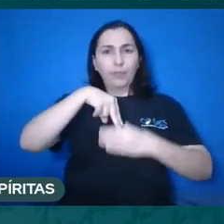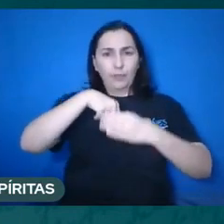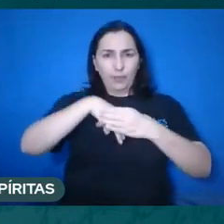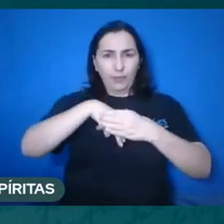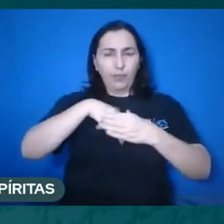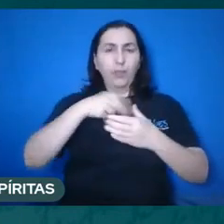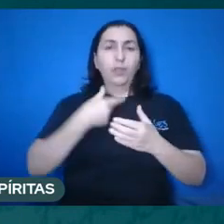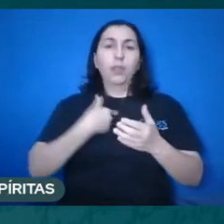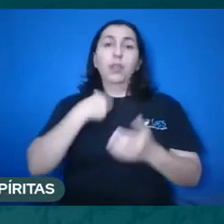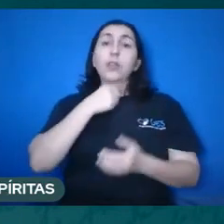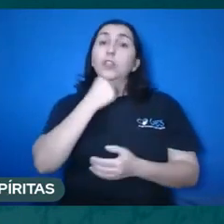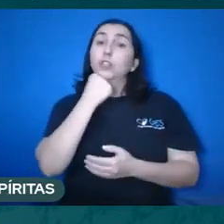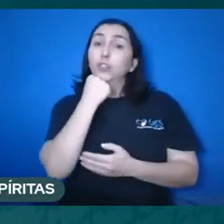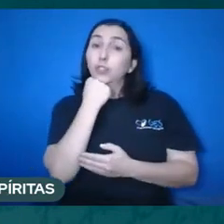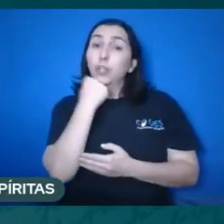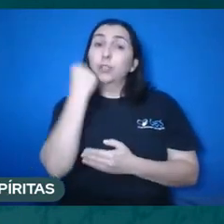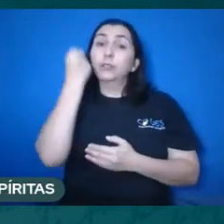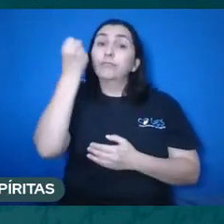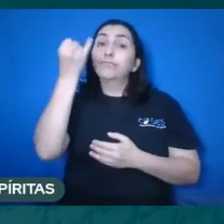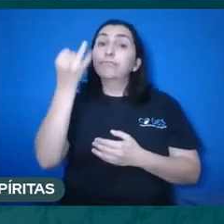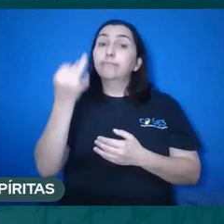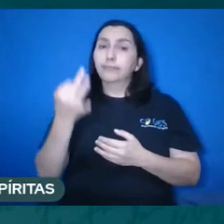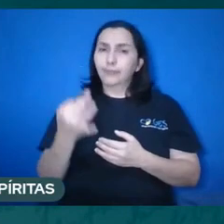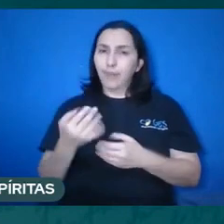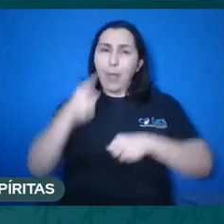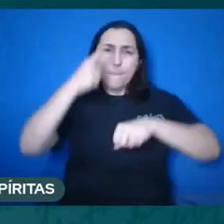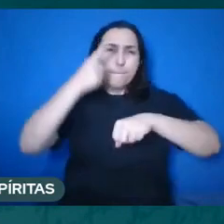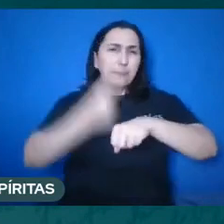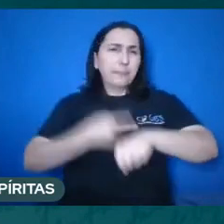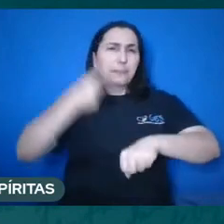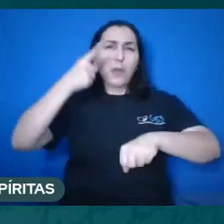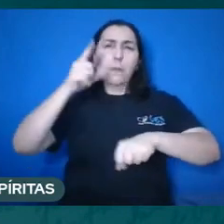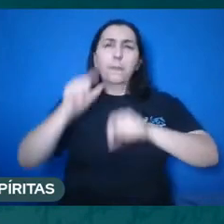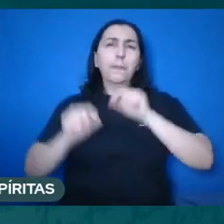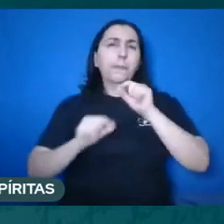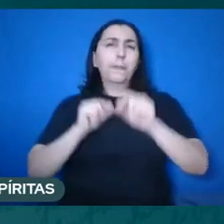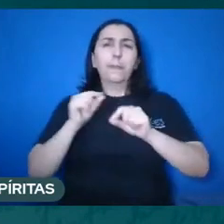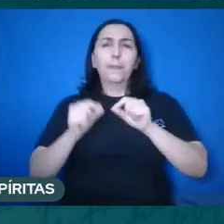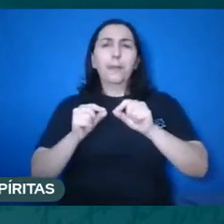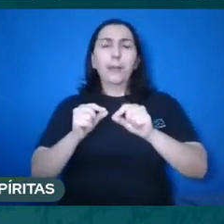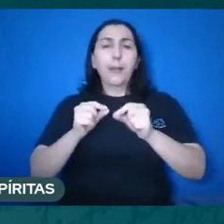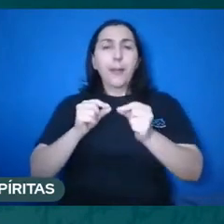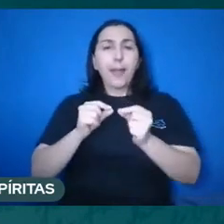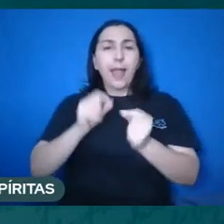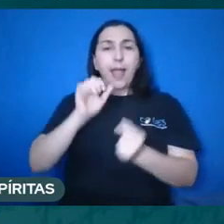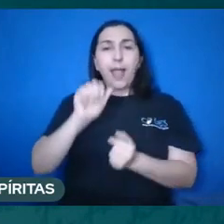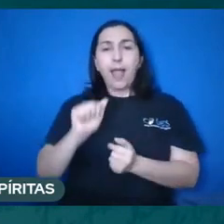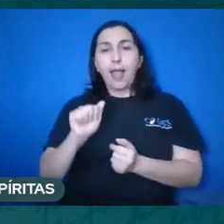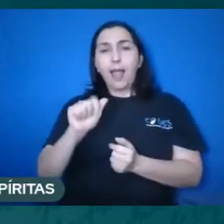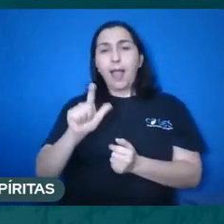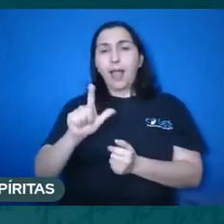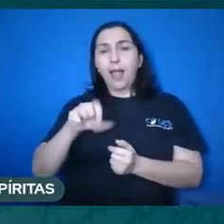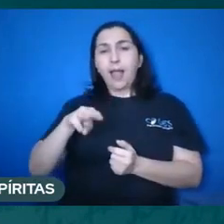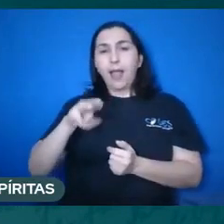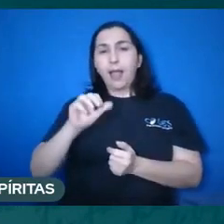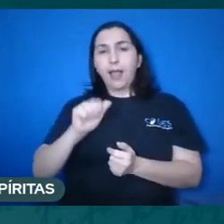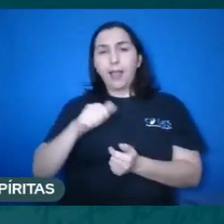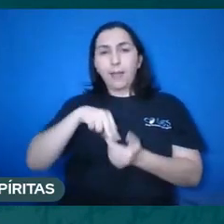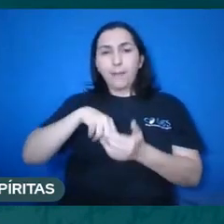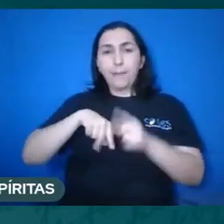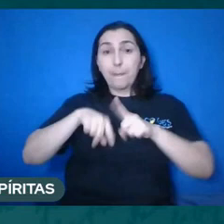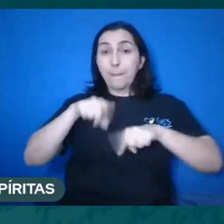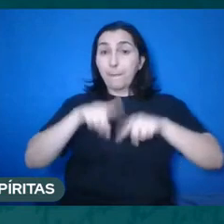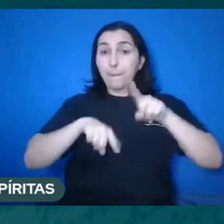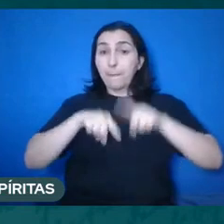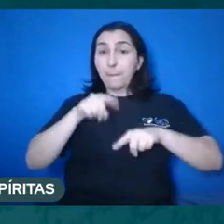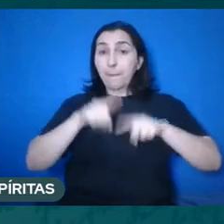chamava por alma, e nesse momento era a alma material. Daí ele trabalhar com